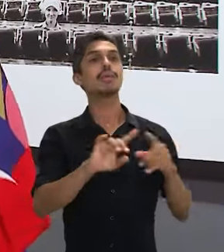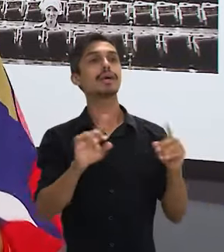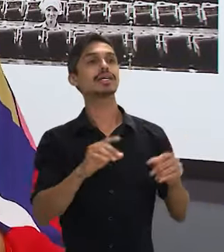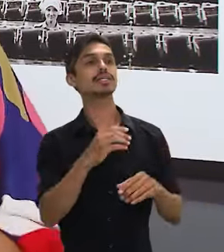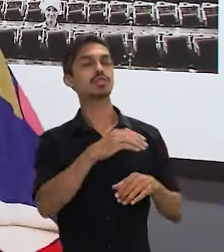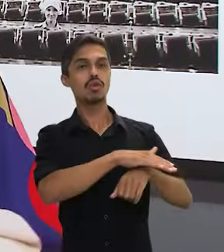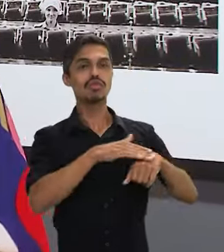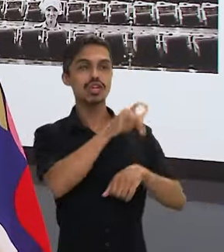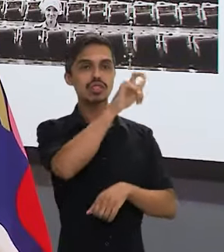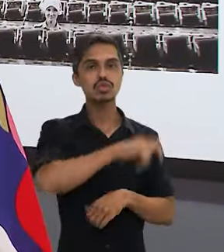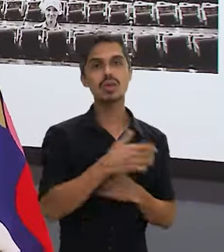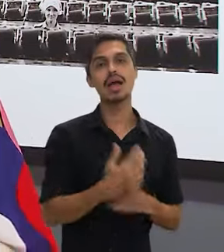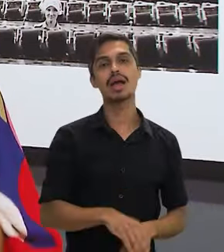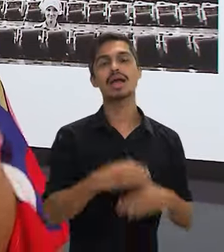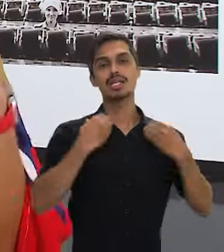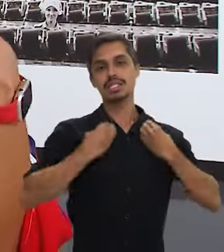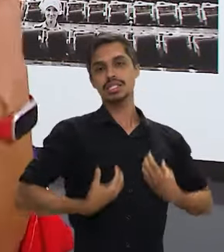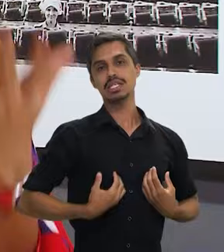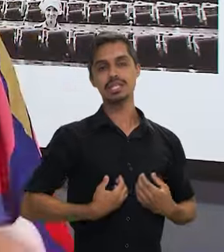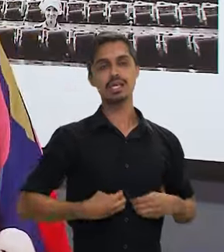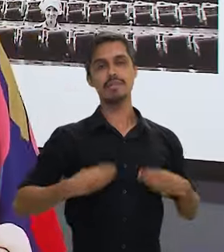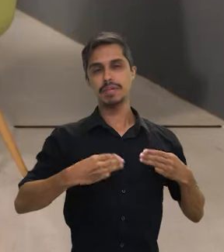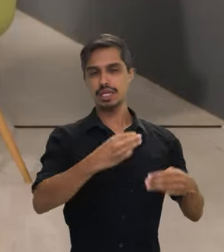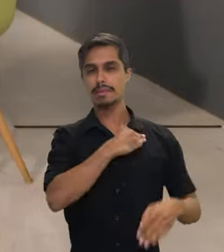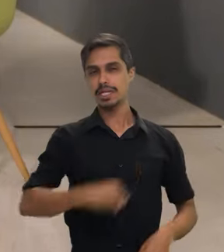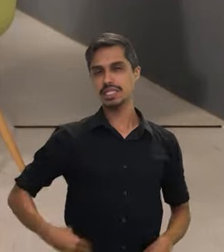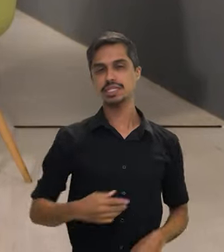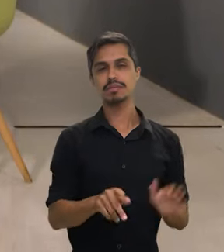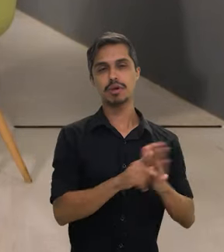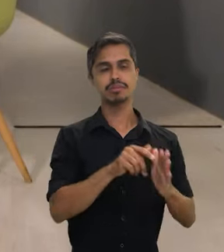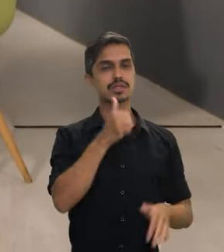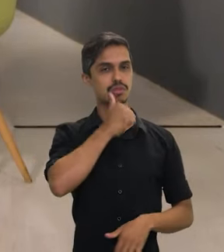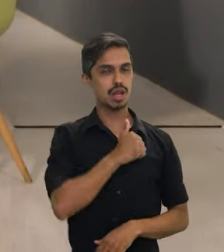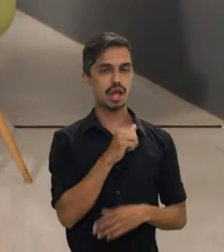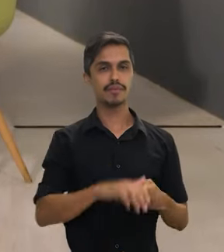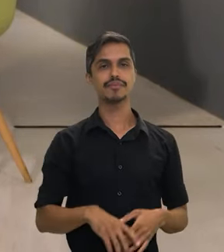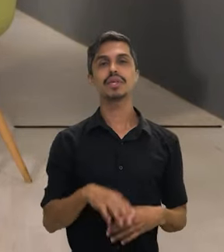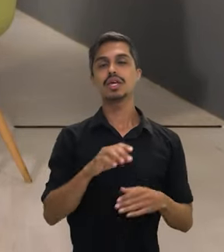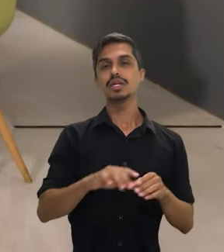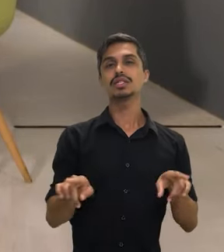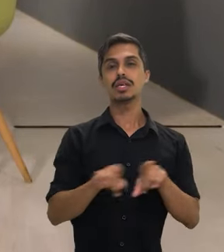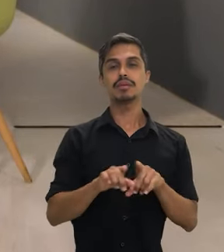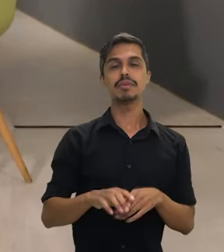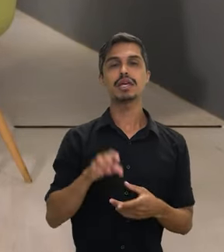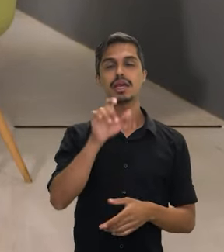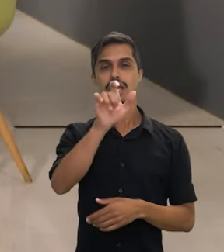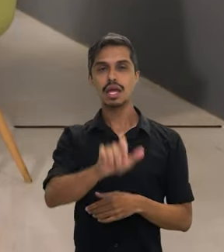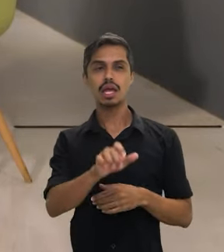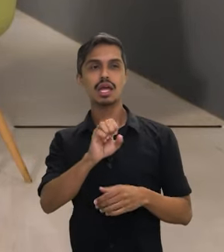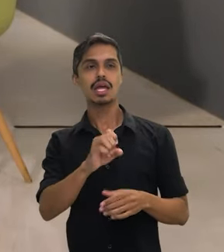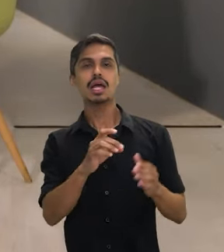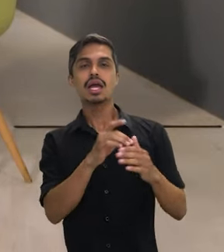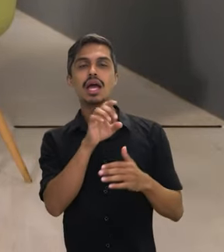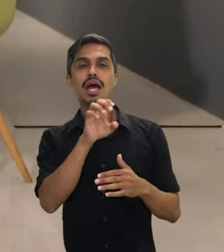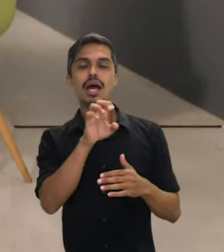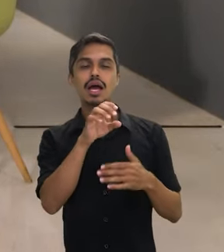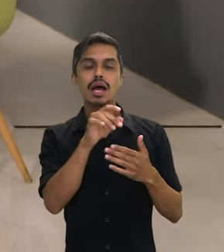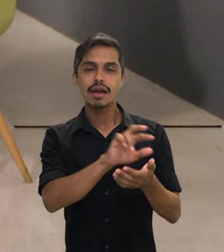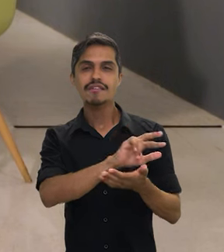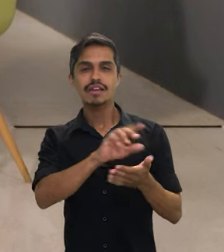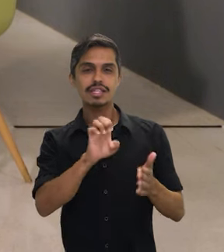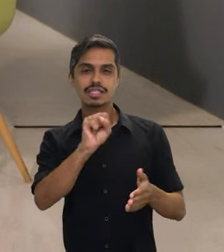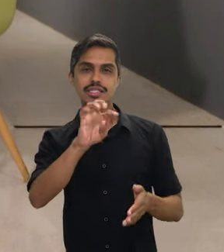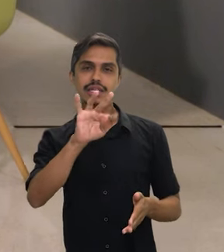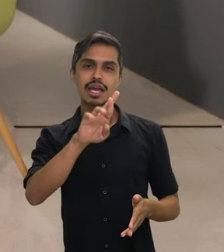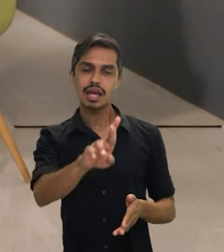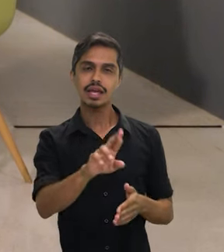a Aniele tem que falar com a Cida, que a ministra das mulheres, tem que levar para a ministra Ester, para pensar serviço público por isso, o decreto por isso, o